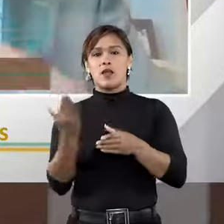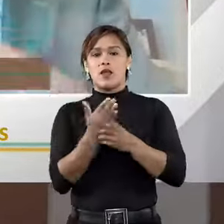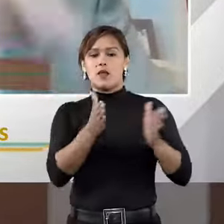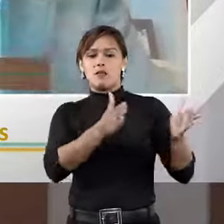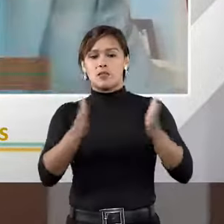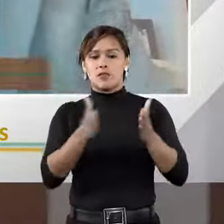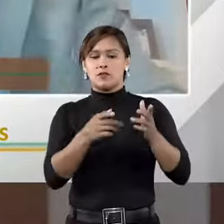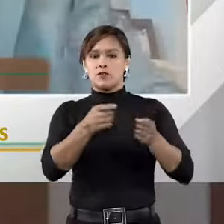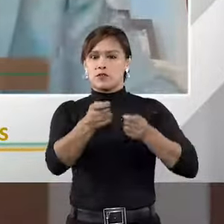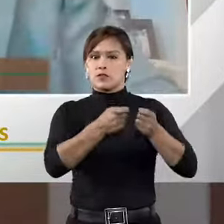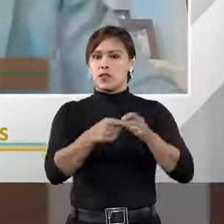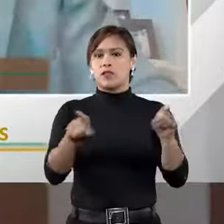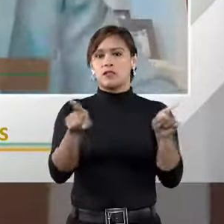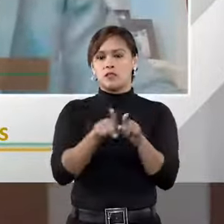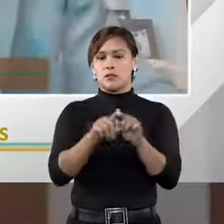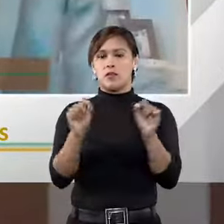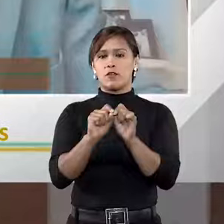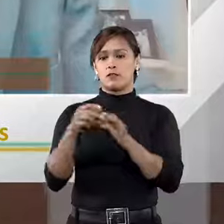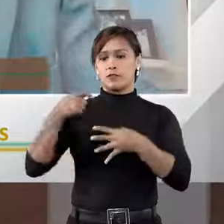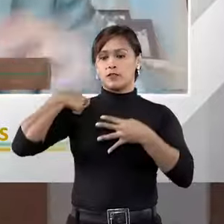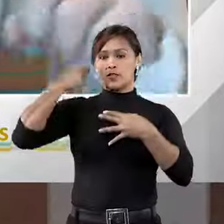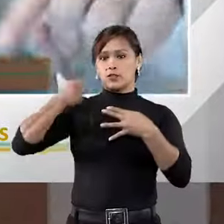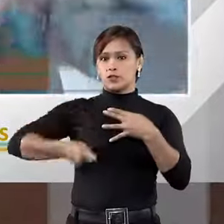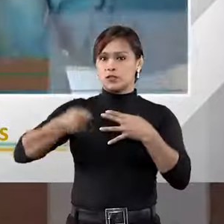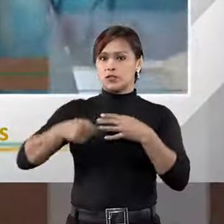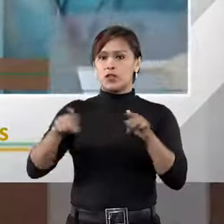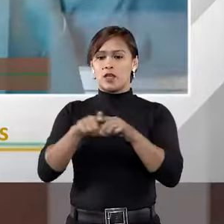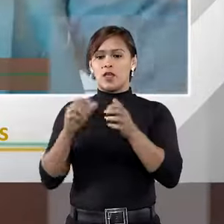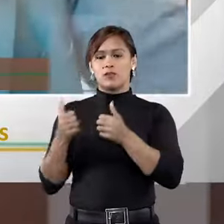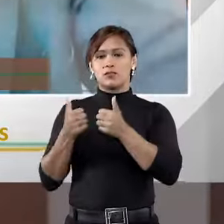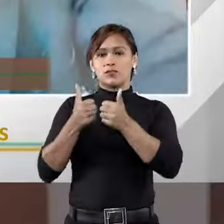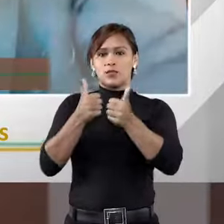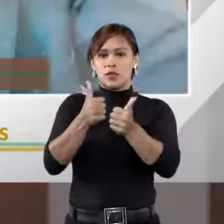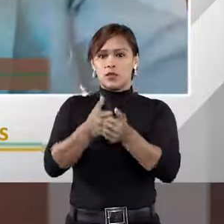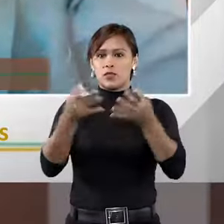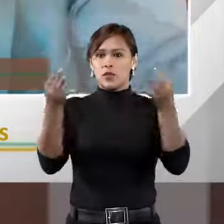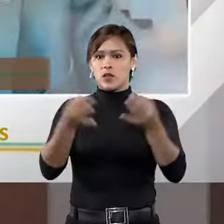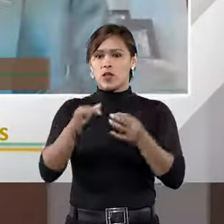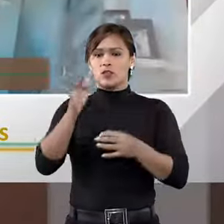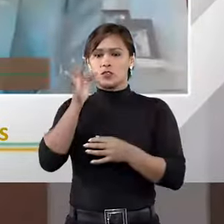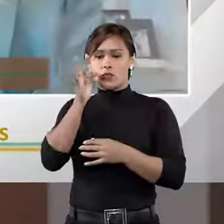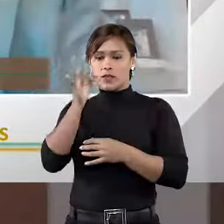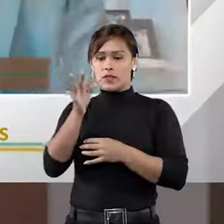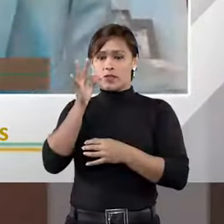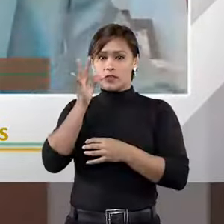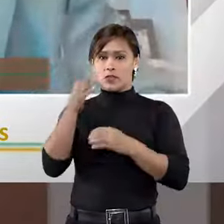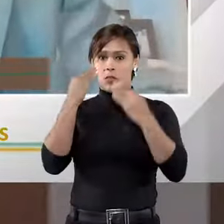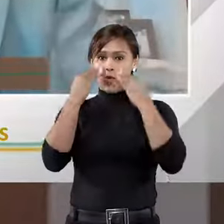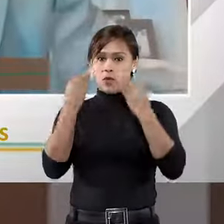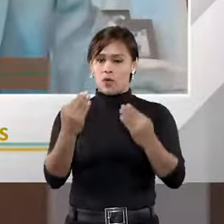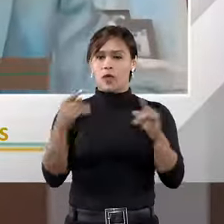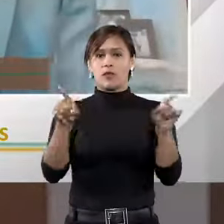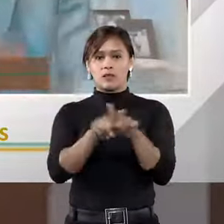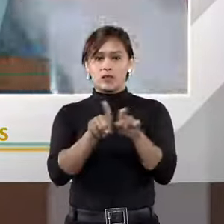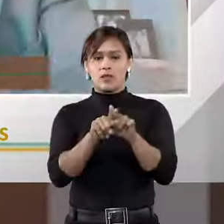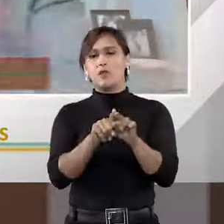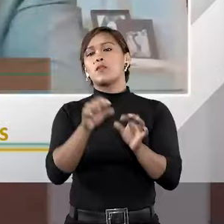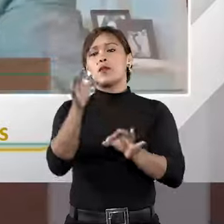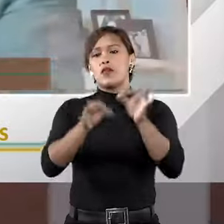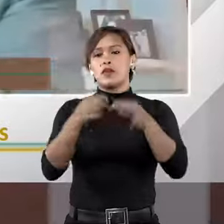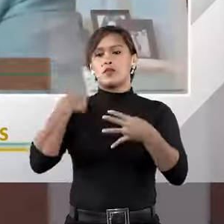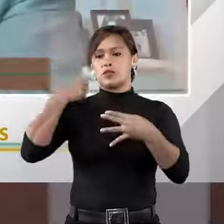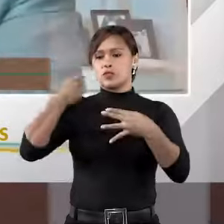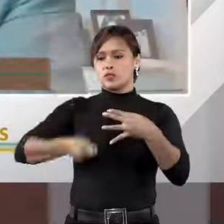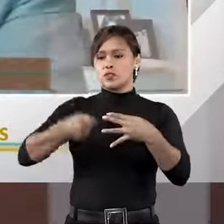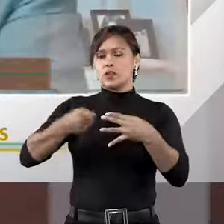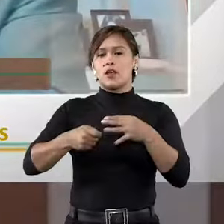dada pelo árbitro tem que ser feita no judiciário. A condução coercitiva de uma testemunha perante uma audiência arbitral tem que ser feita pelo judiciário. Daí,